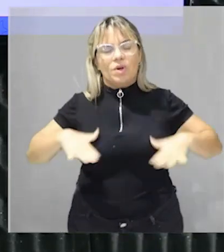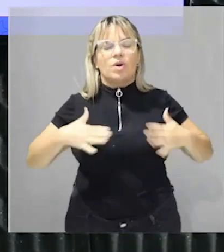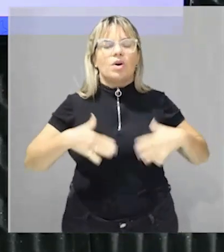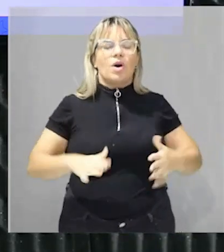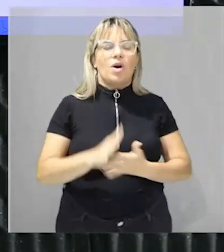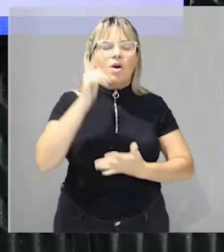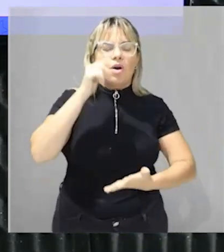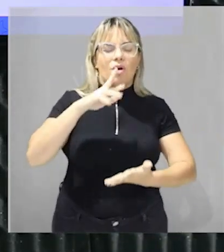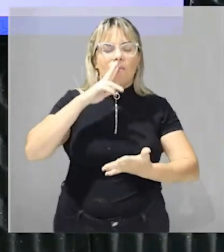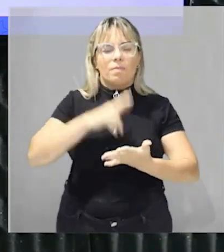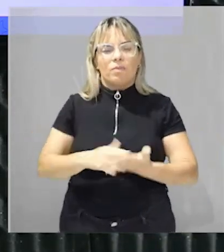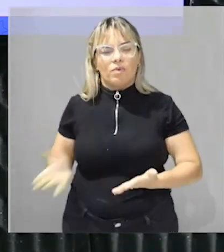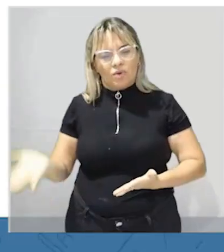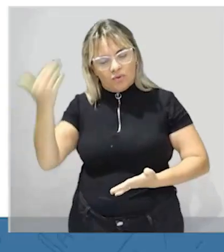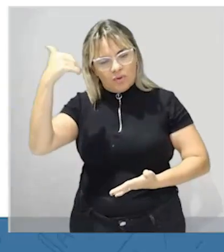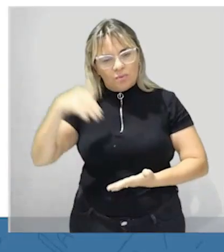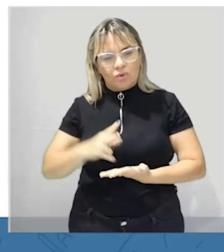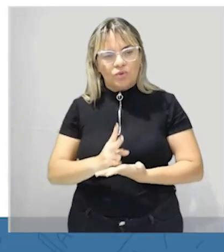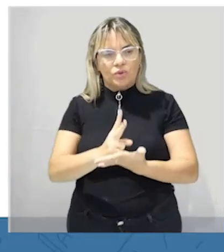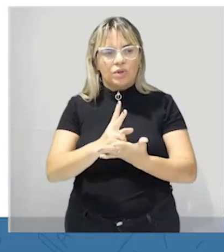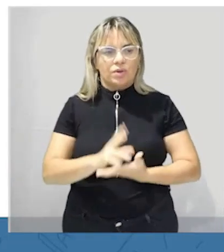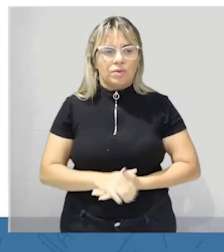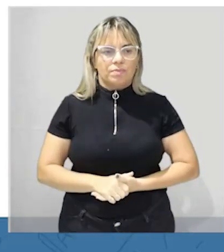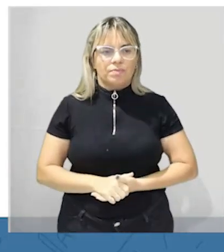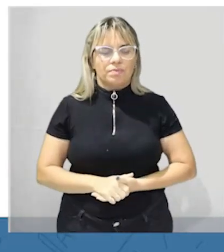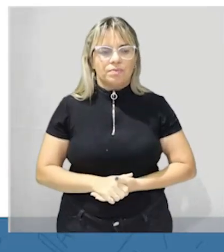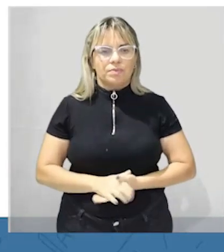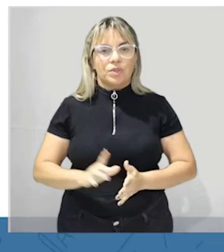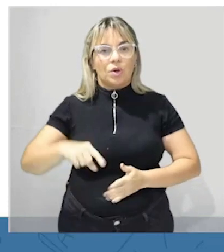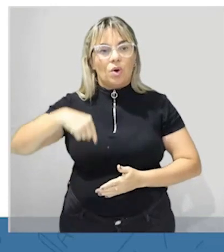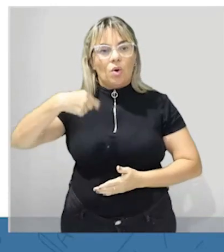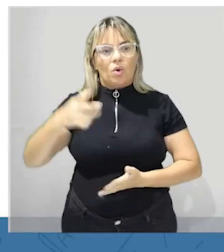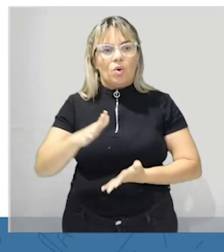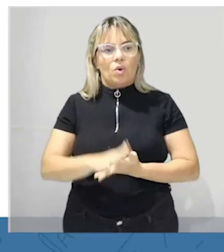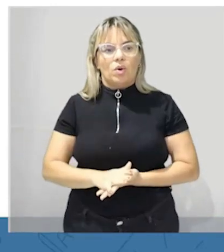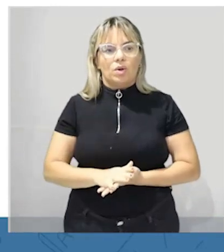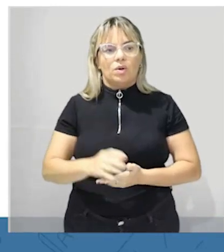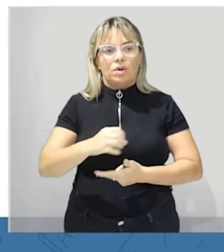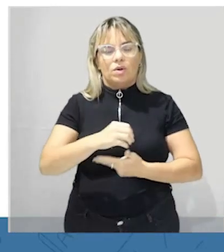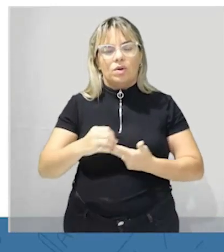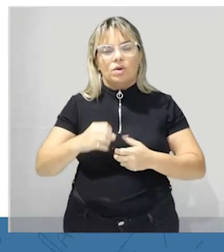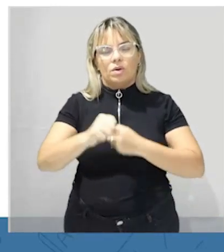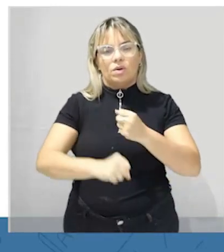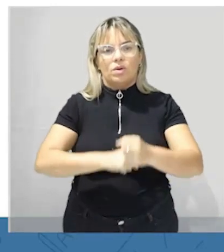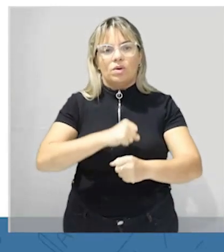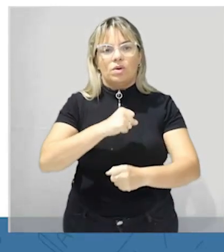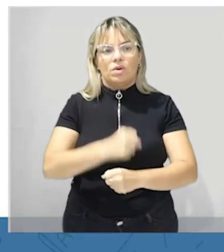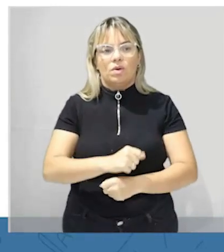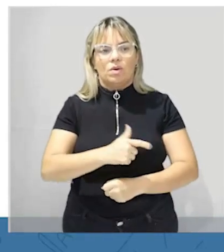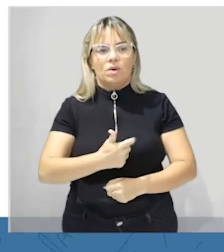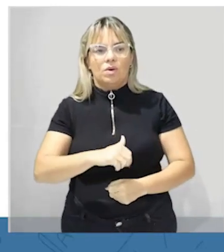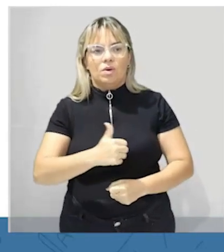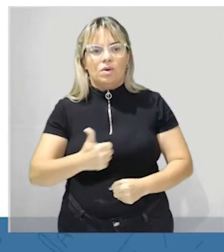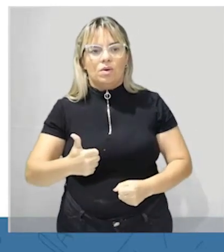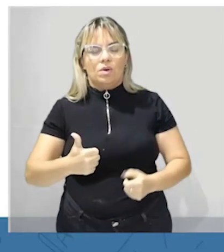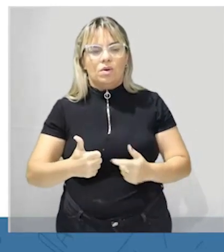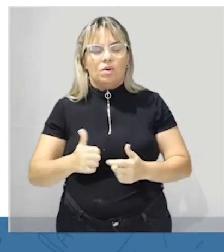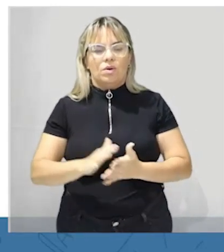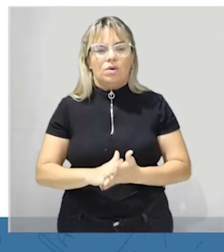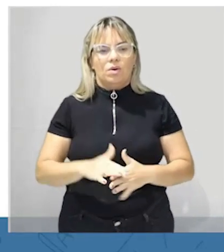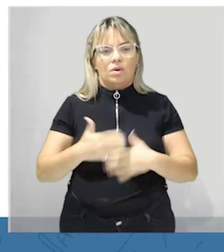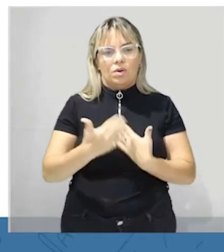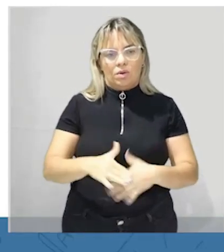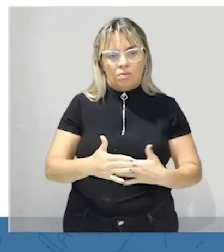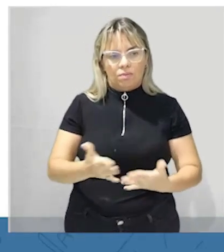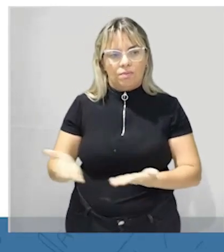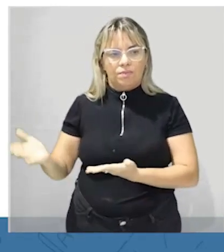vamos lá vamos evoluir outra questão da ENEM 2021 estou te dizendo temática muito cobrada texto